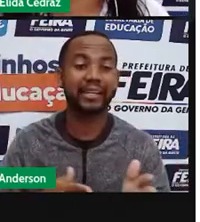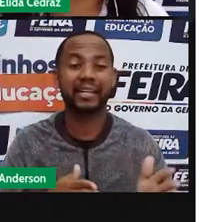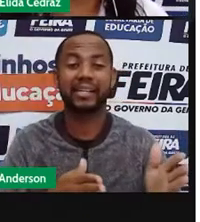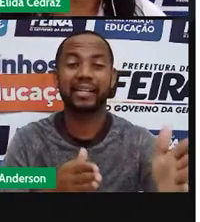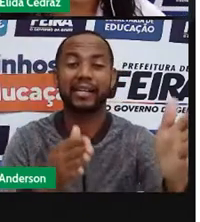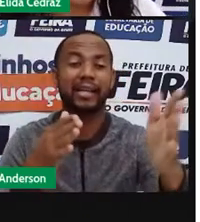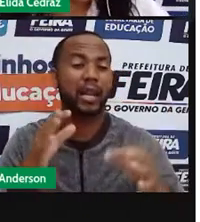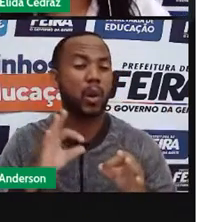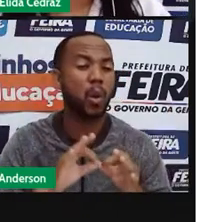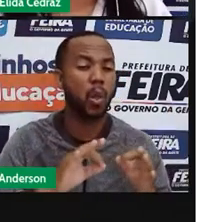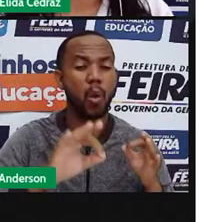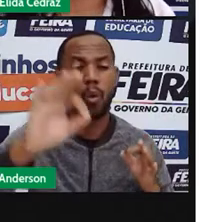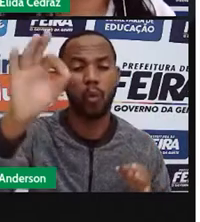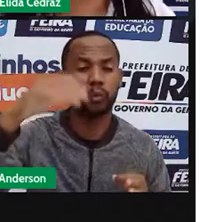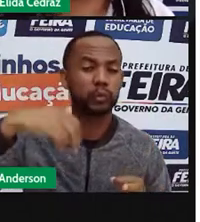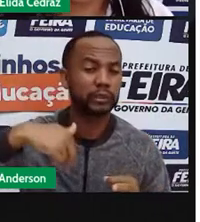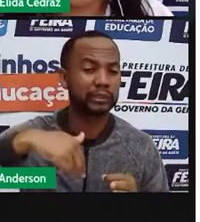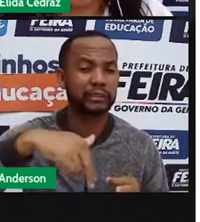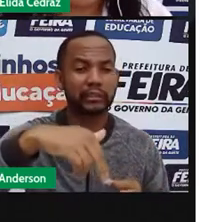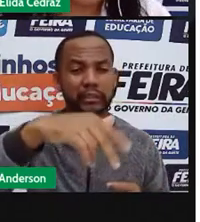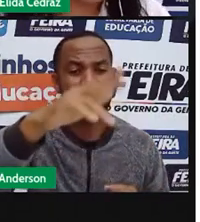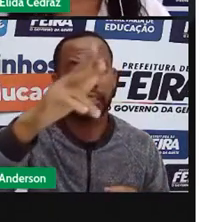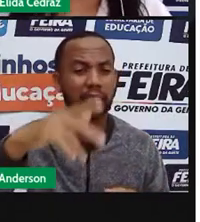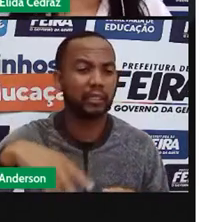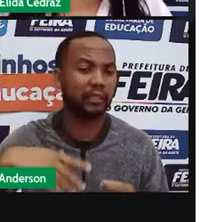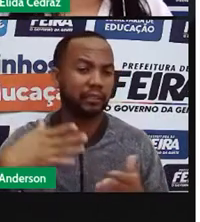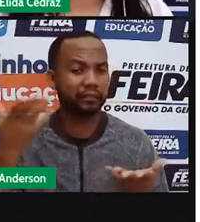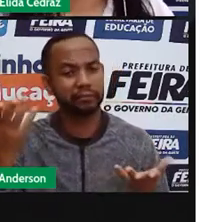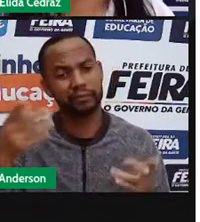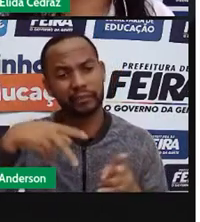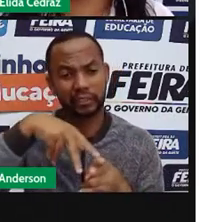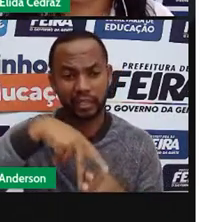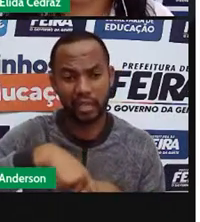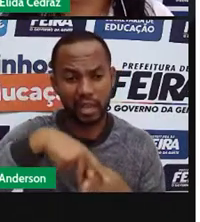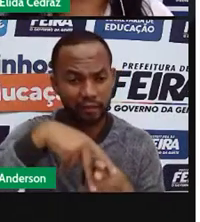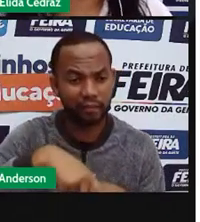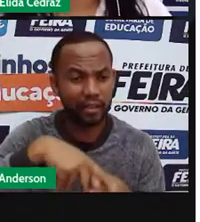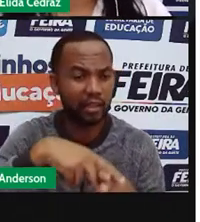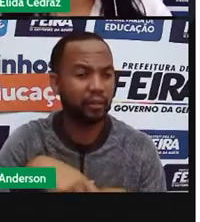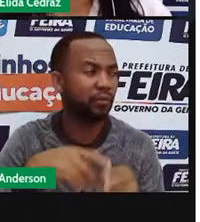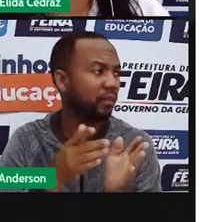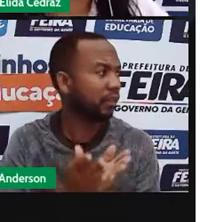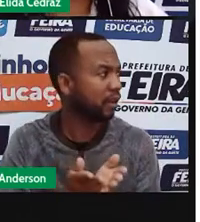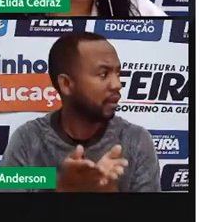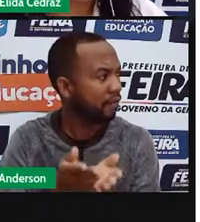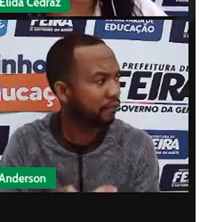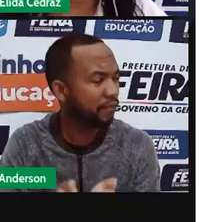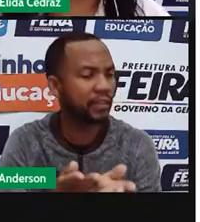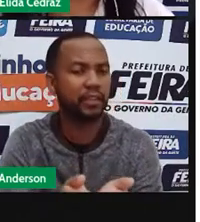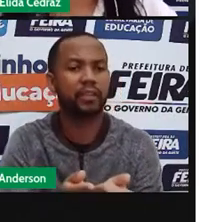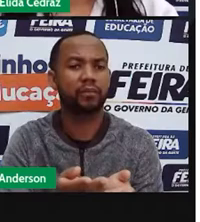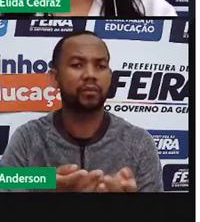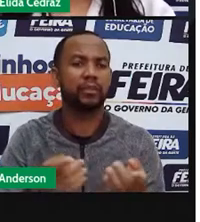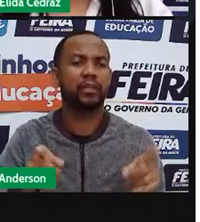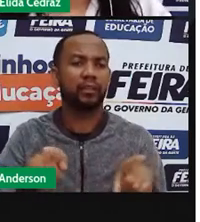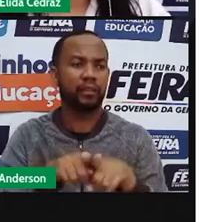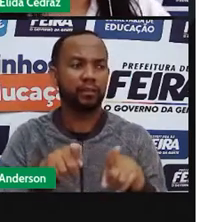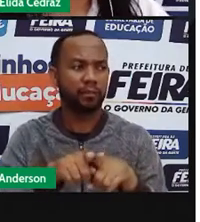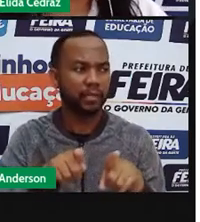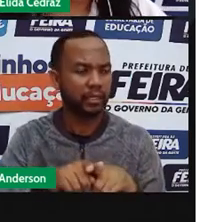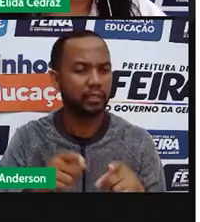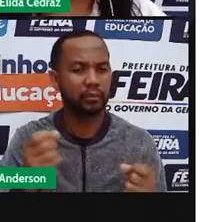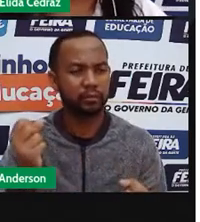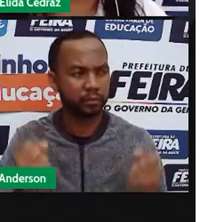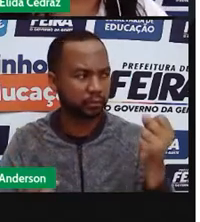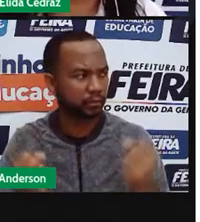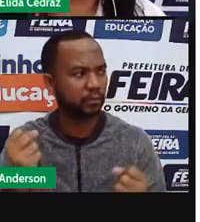muito distantes. Feitos de cavalo, de navio, de diligência. E com